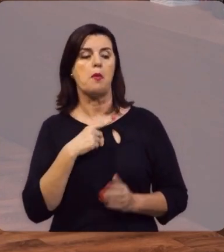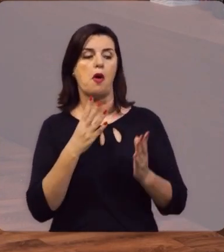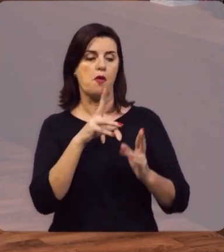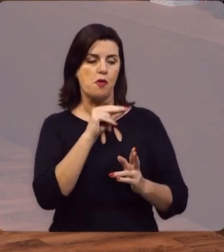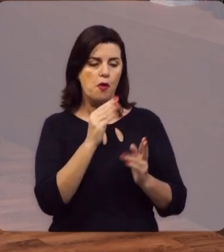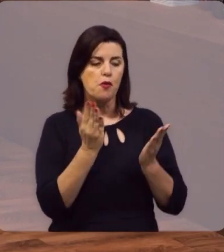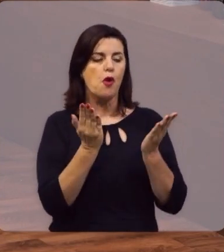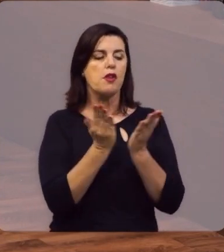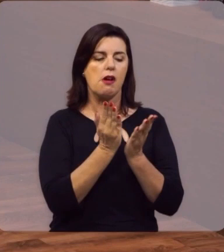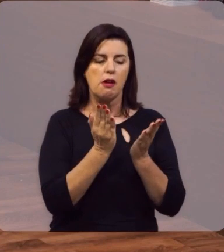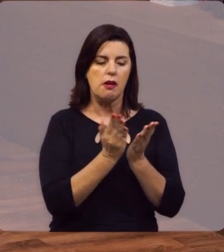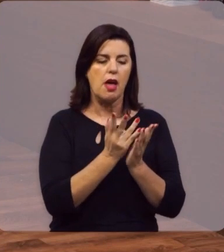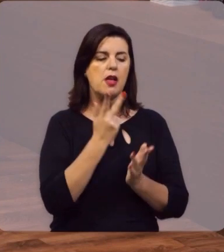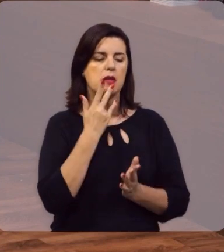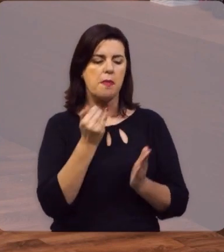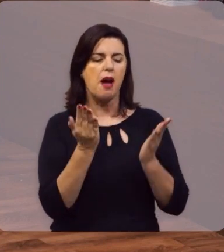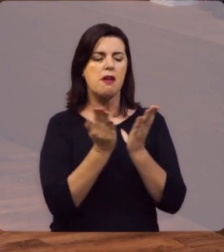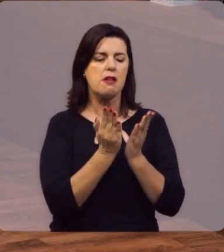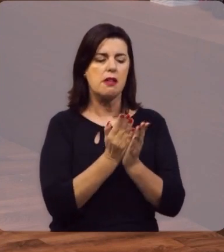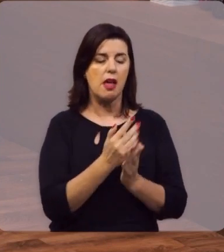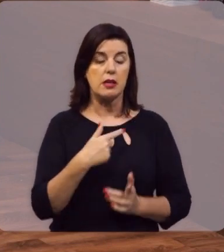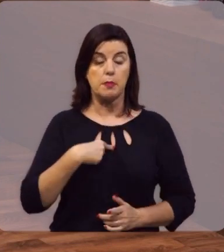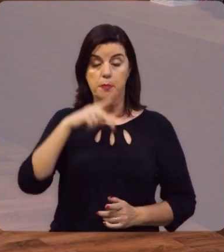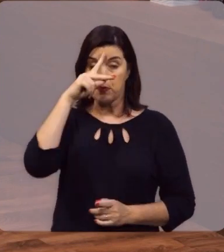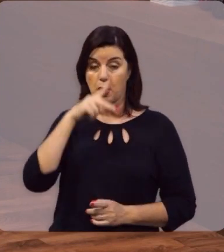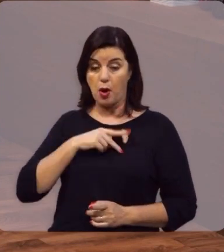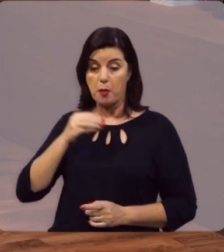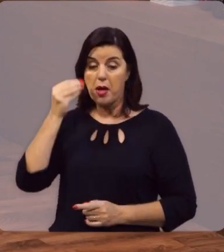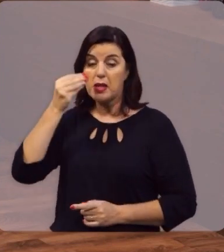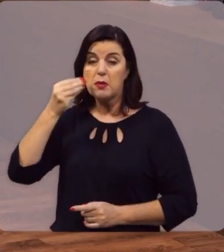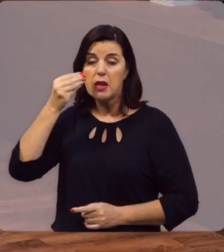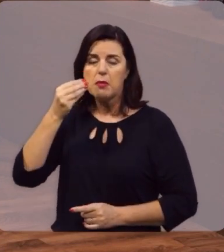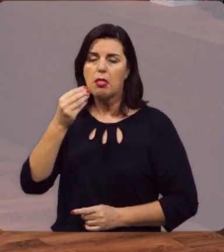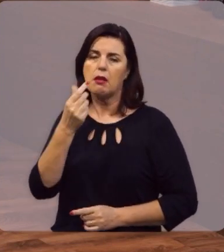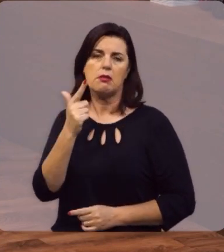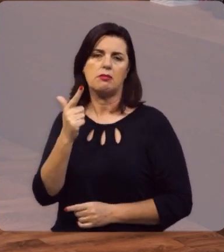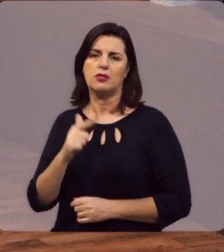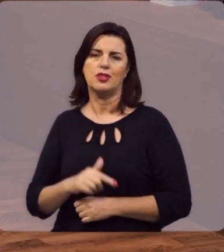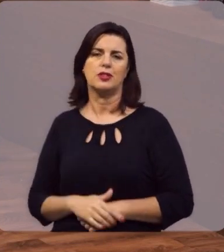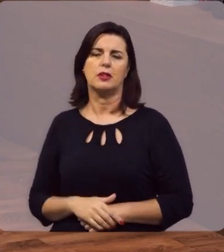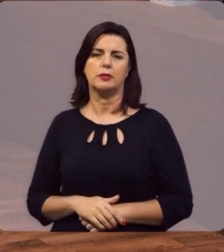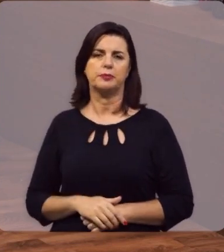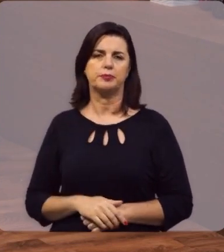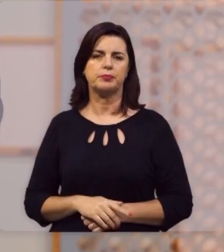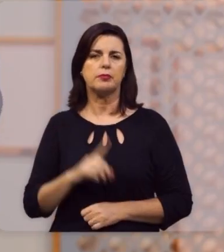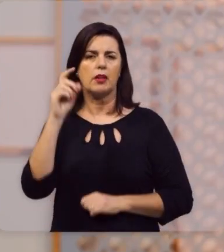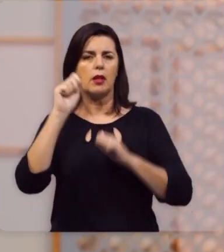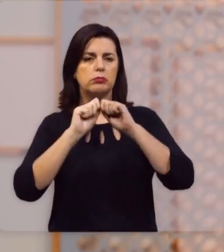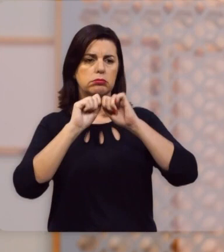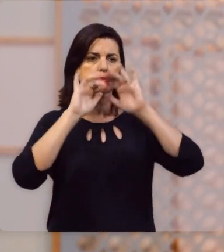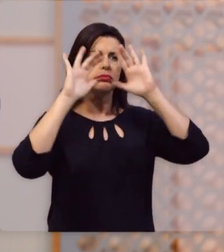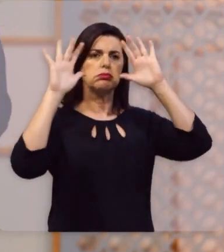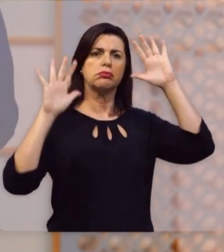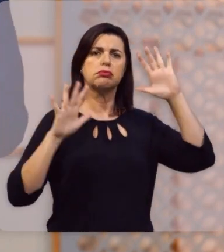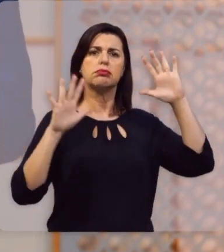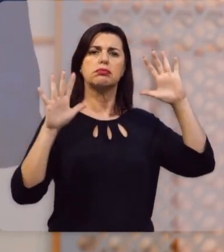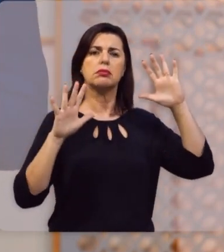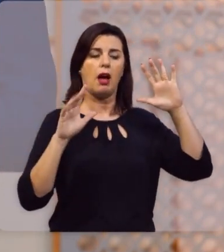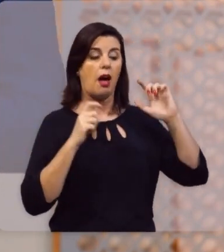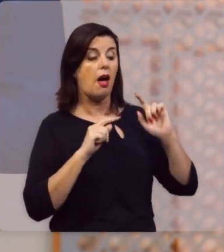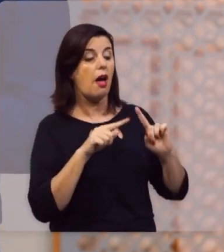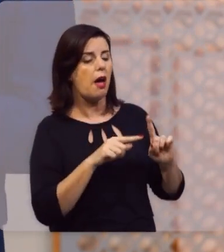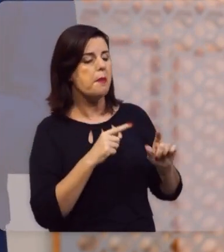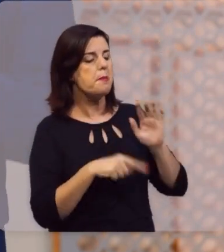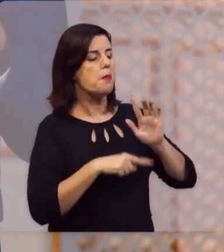tinha o avô crente, o pai crente, mas ele ainda não tinha uma experiência real e pessoal com Deus. Ali Deus se manifestou a ele,